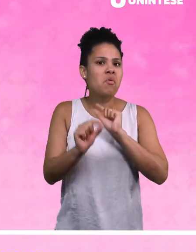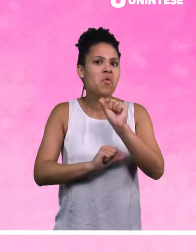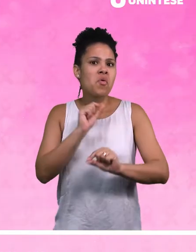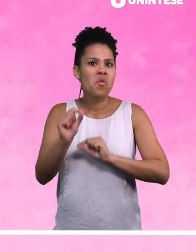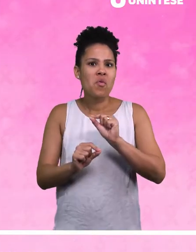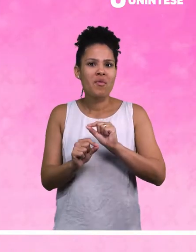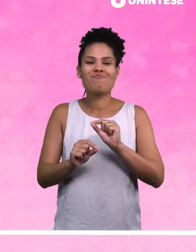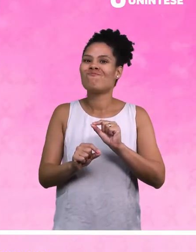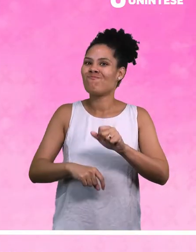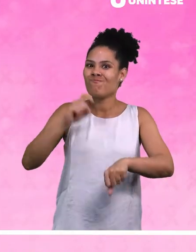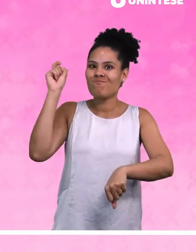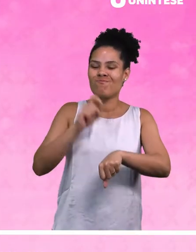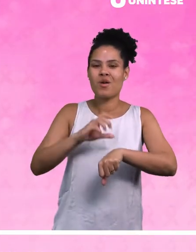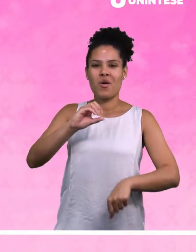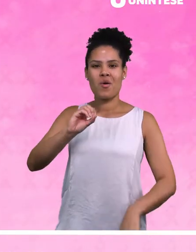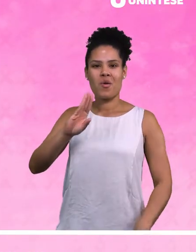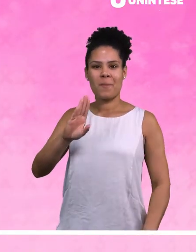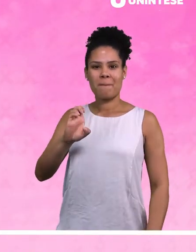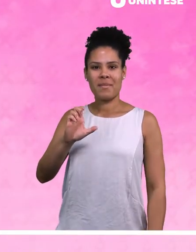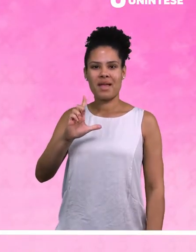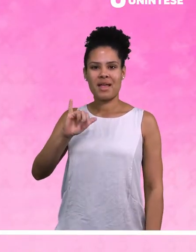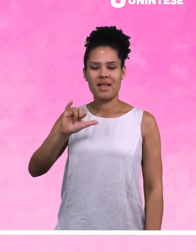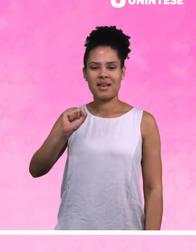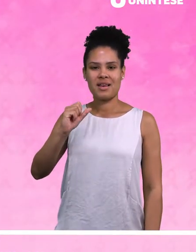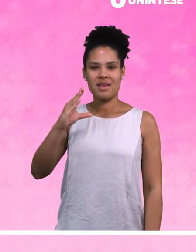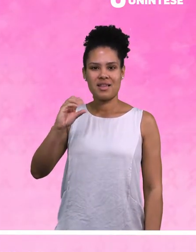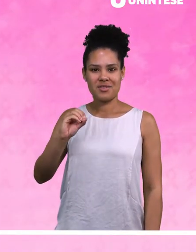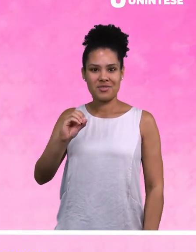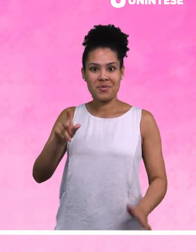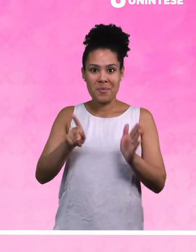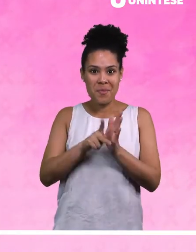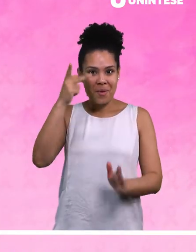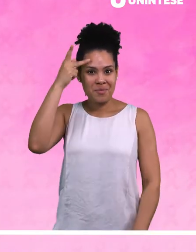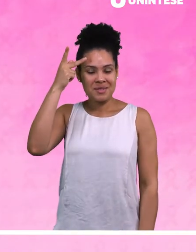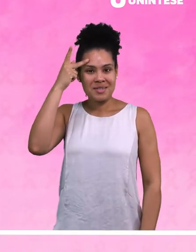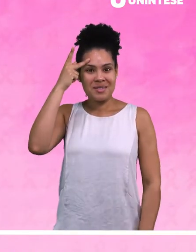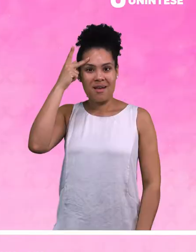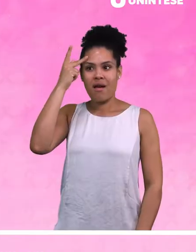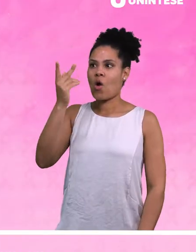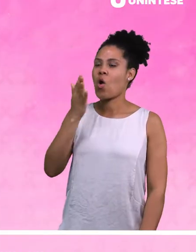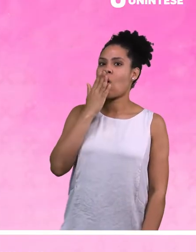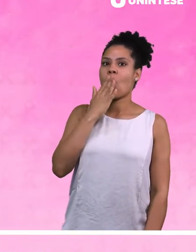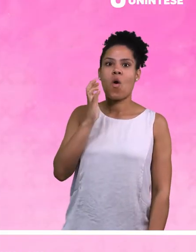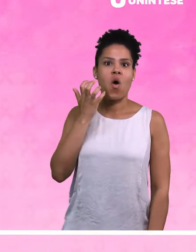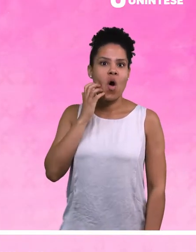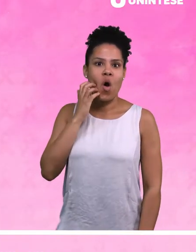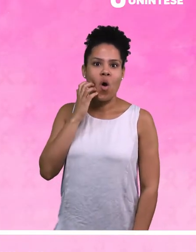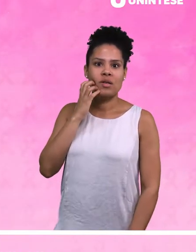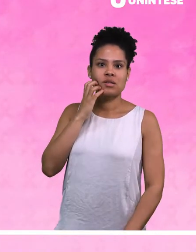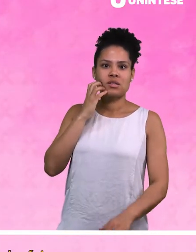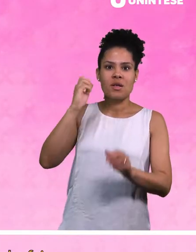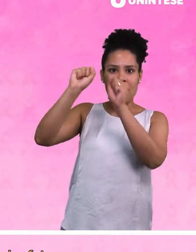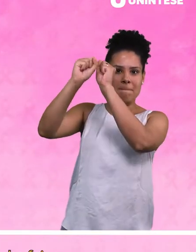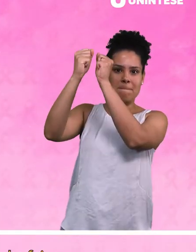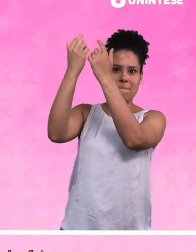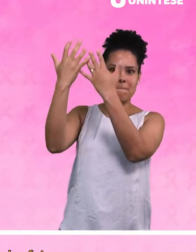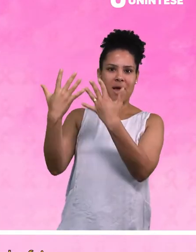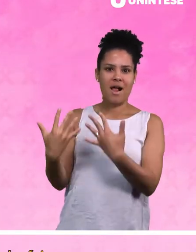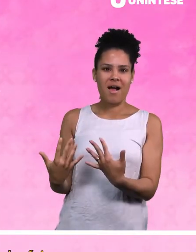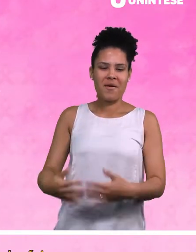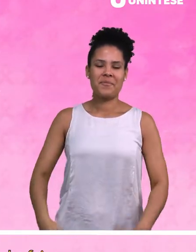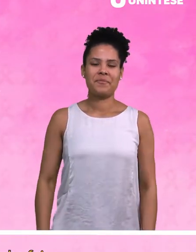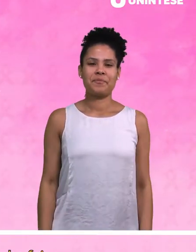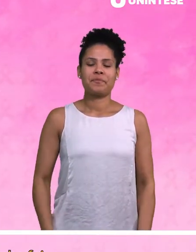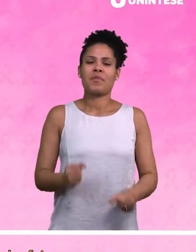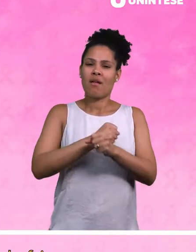país foi quando o Obelisco do Ibirapuera, em São Paulo, foi iluminado na cor de rosa. Com o passar